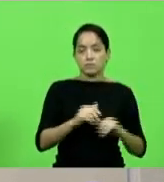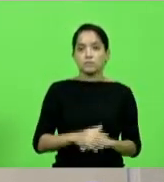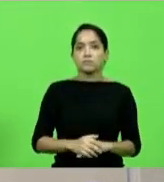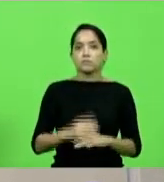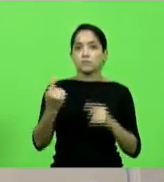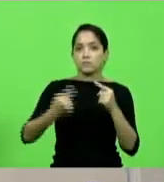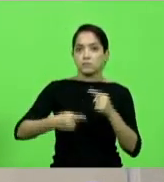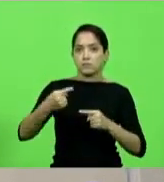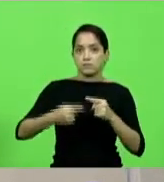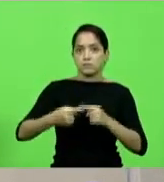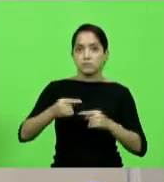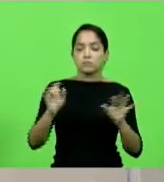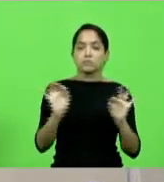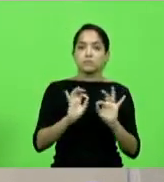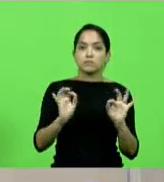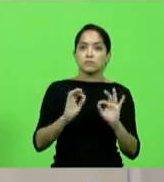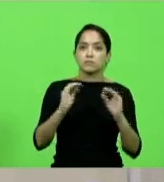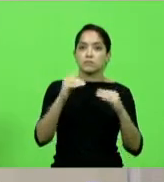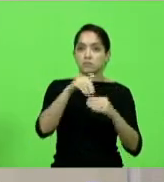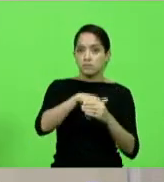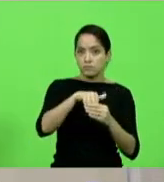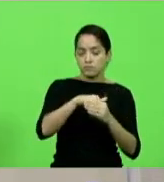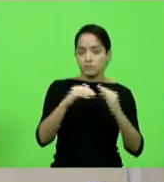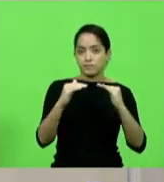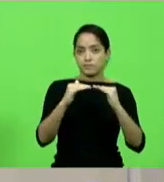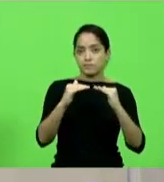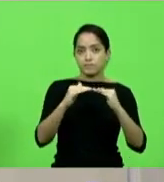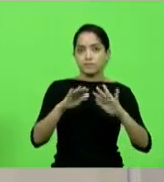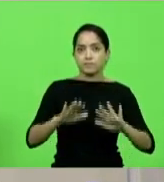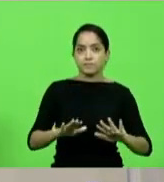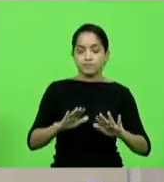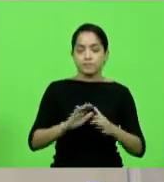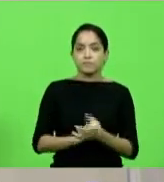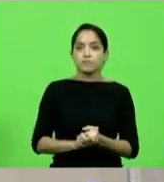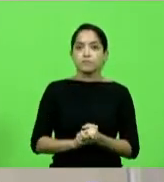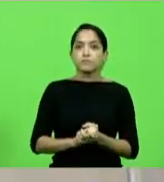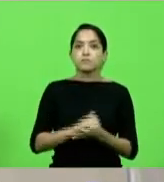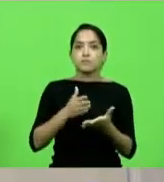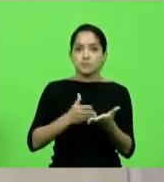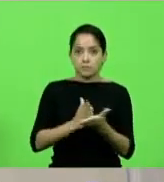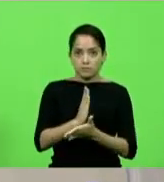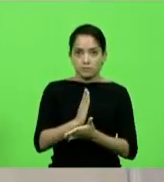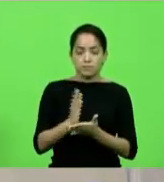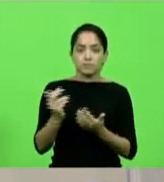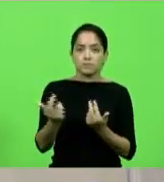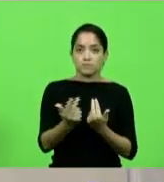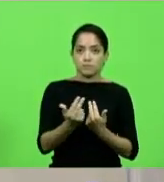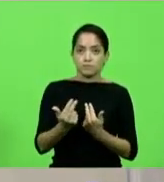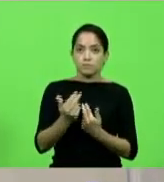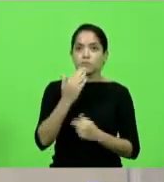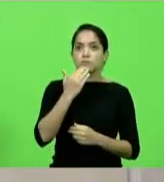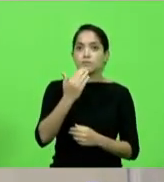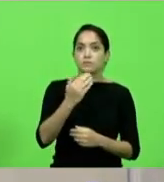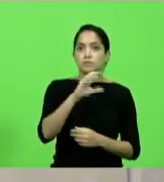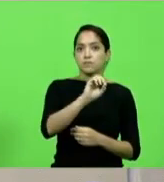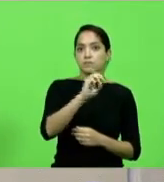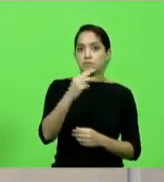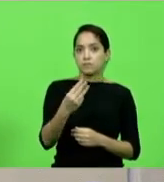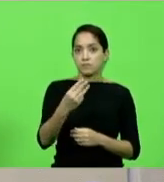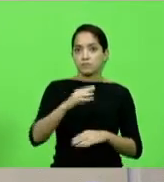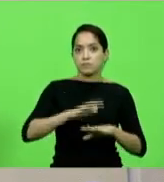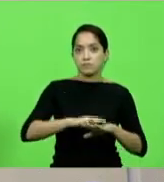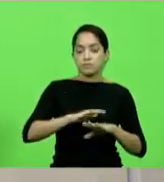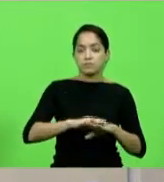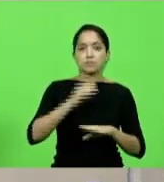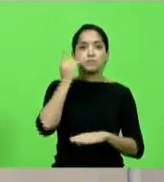não havendo quem queira discutir em votação, deputados que aprovam permaneça como se encontra, aprovado por unanimidade, pedido de informação 03, autor deputado